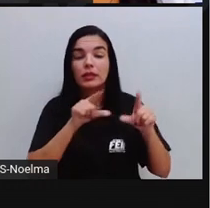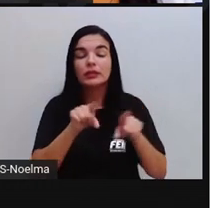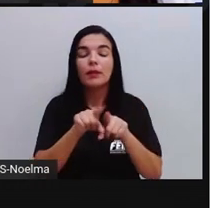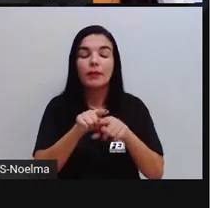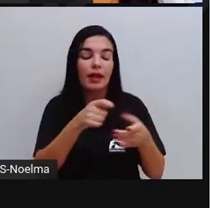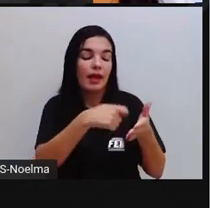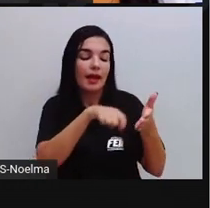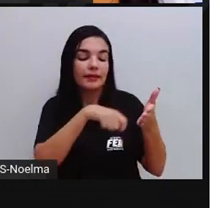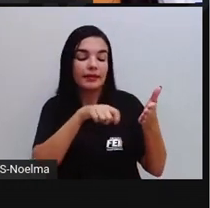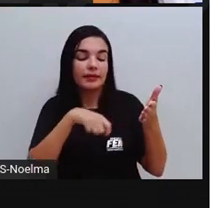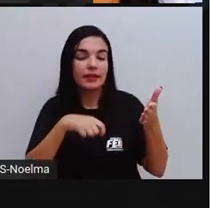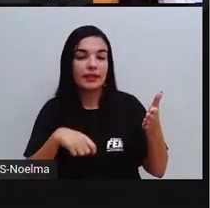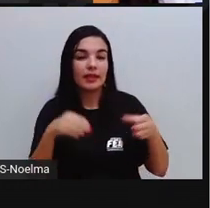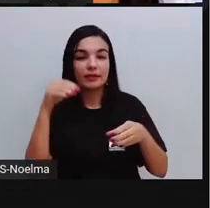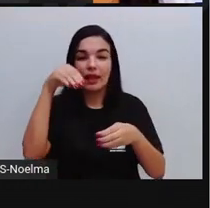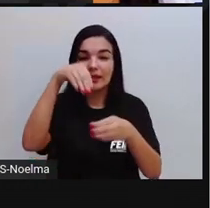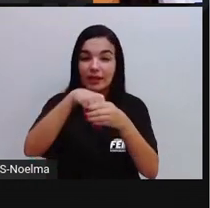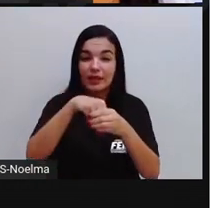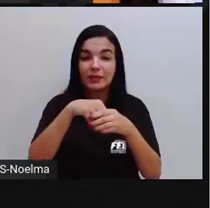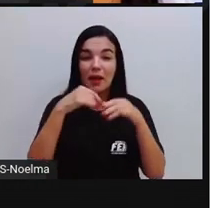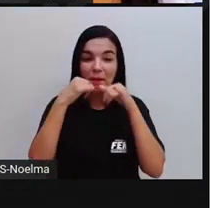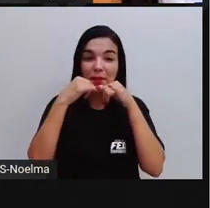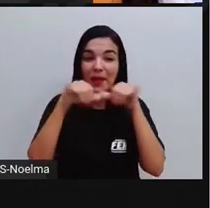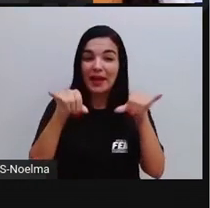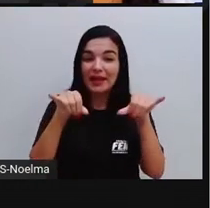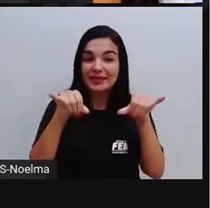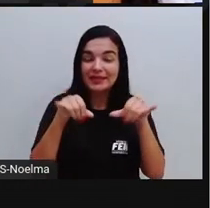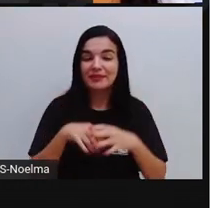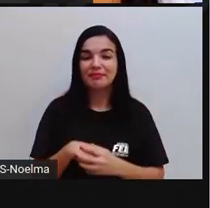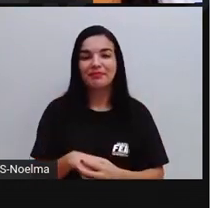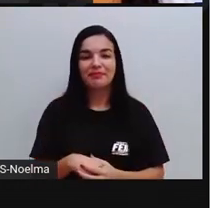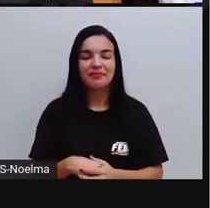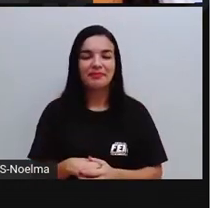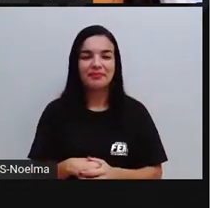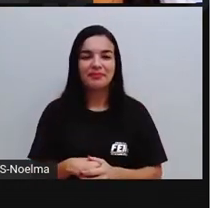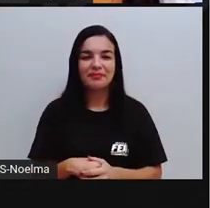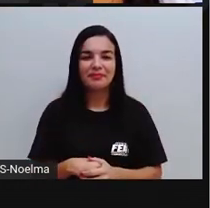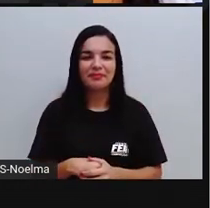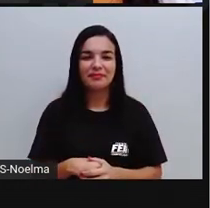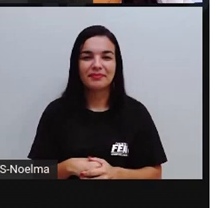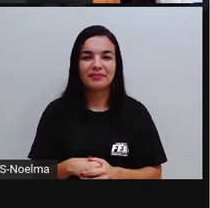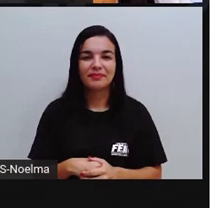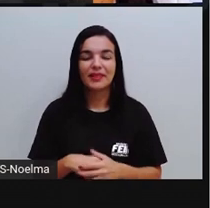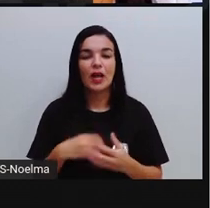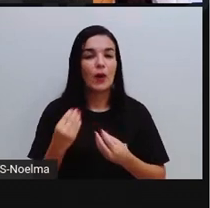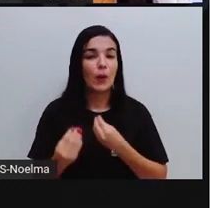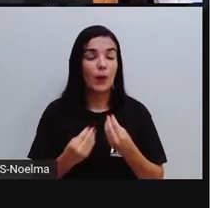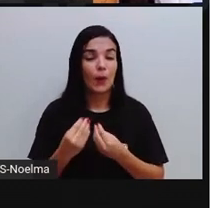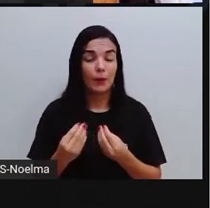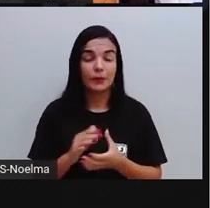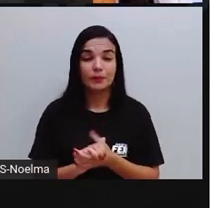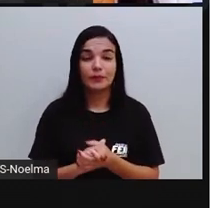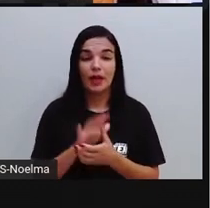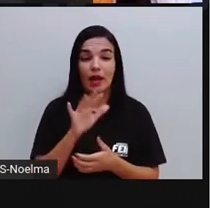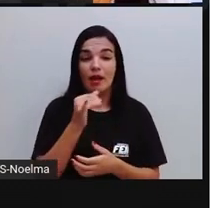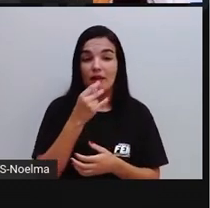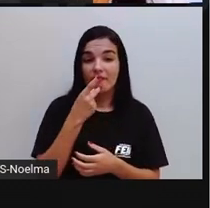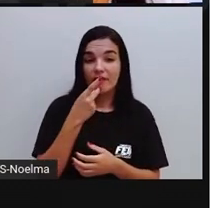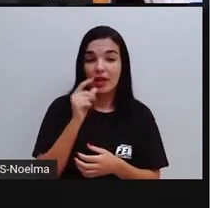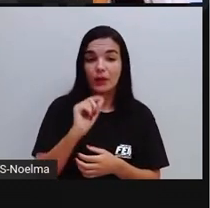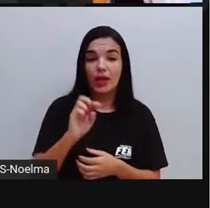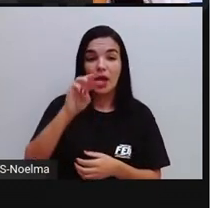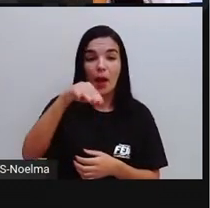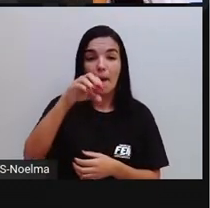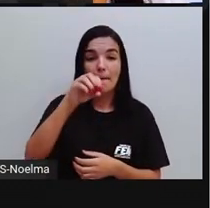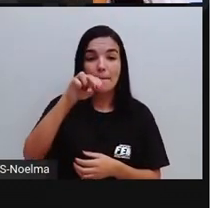aí dentro dessa propaganda, né? Desse anúncio publicitário. De que forma? Quando diz assim, Mombiju deixa sua